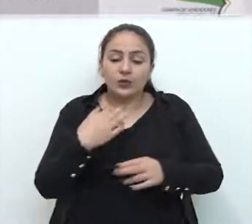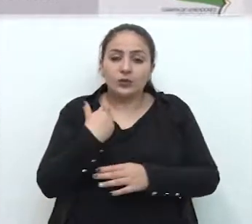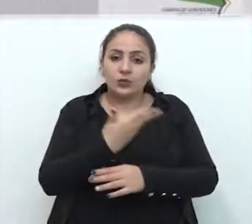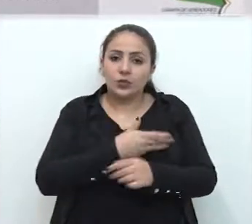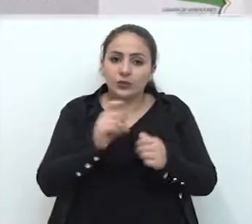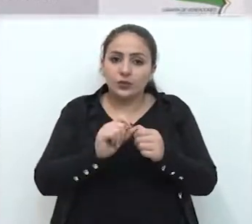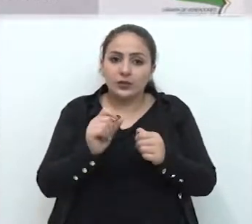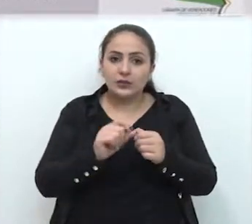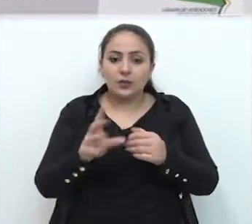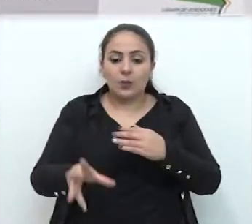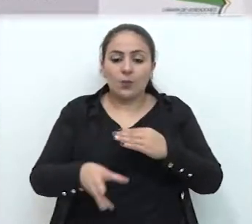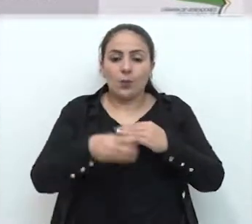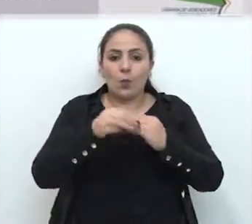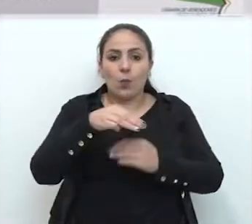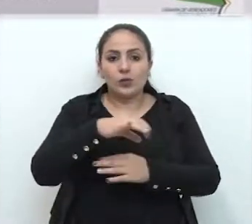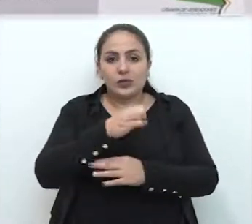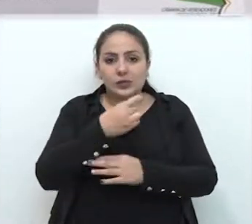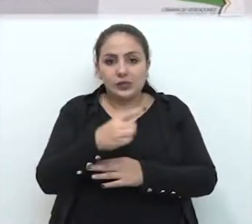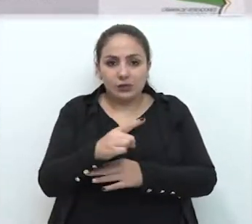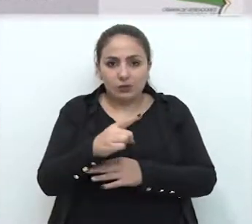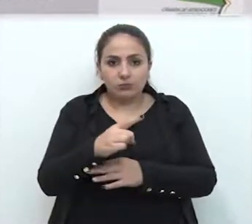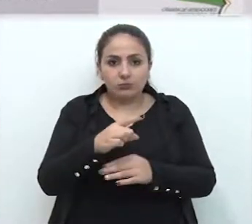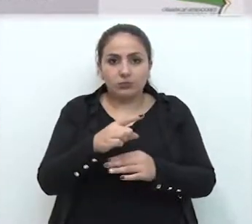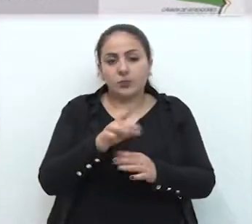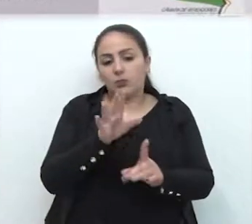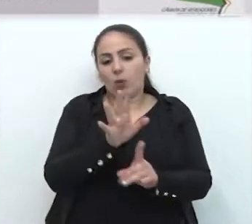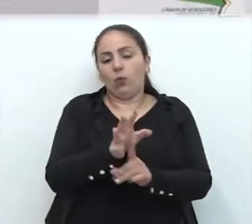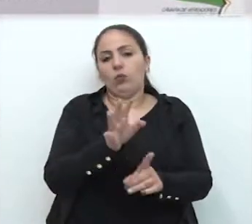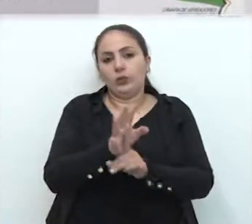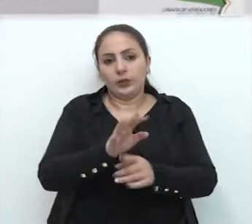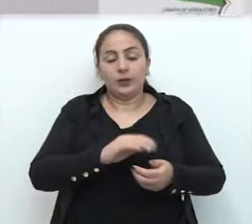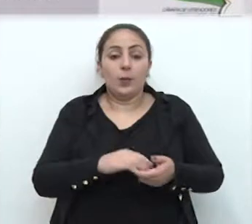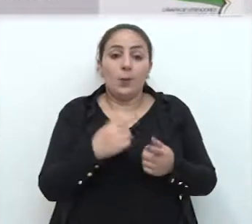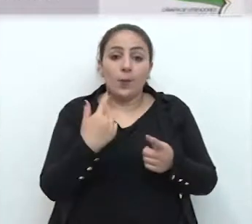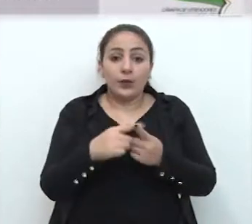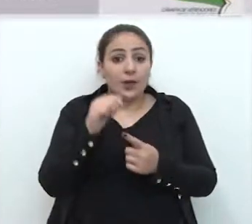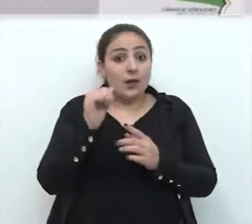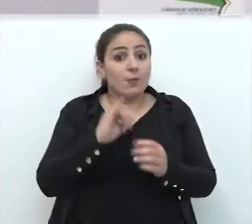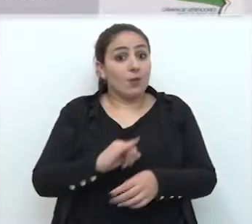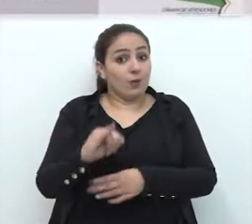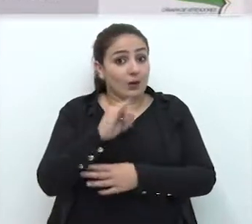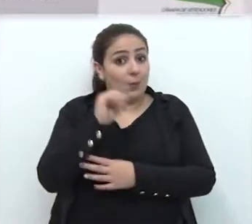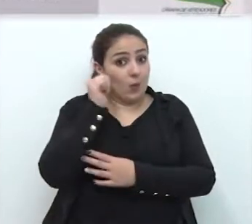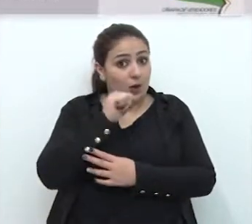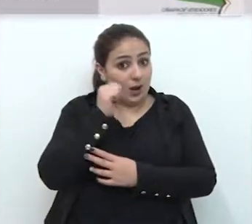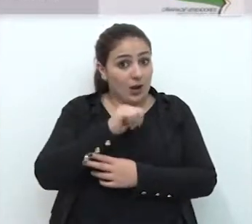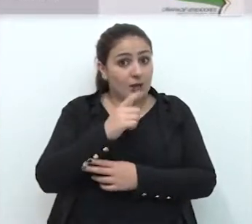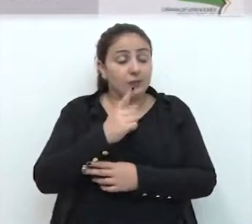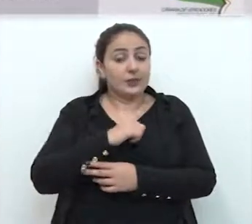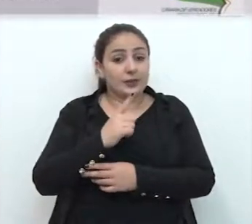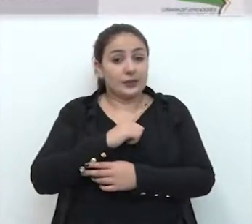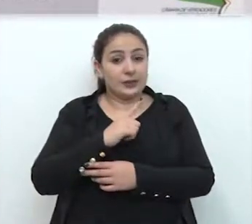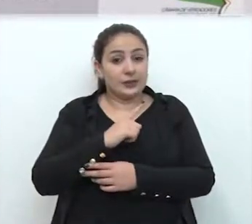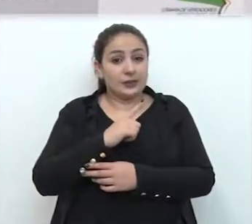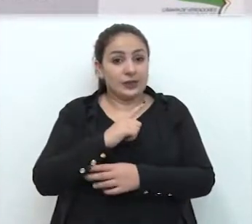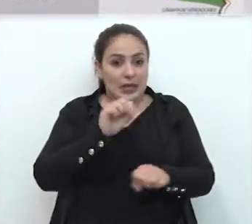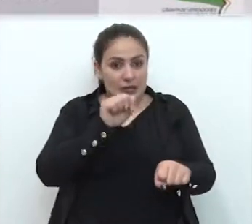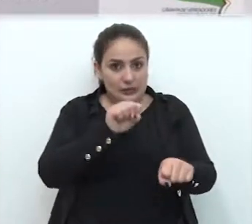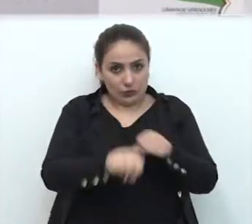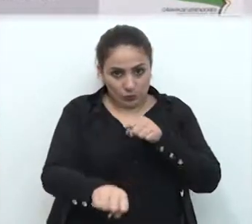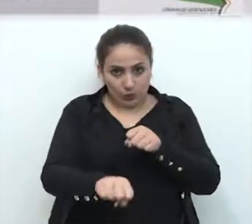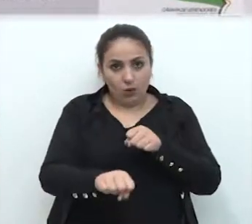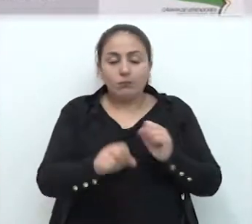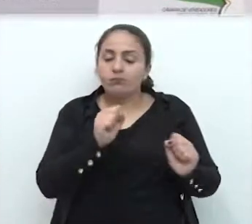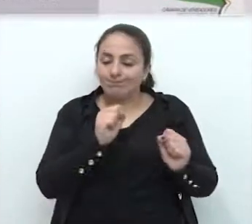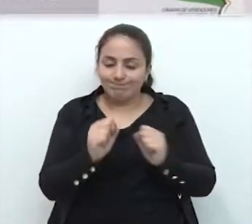fazendo uma moção de repúdio a isso. É fundamental que a mulher vítima de violência, vítima de estupro, ela possa